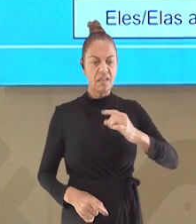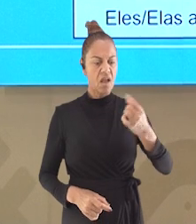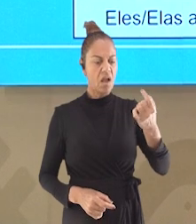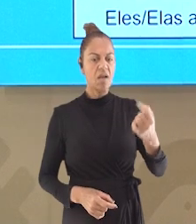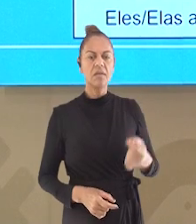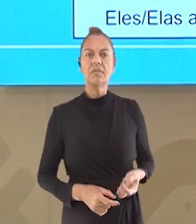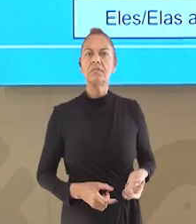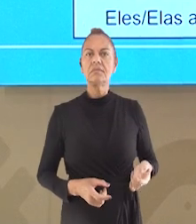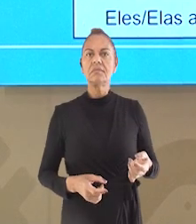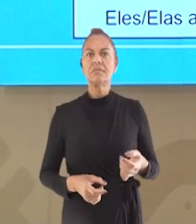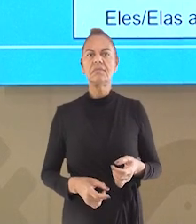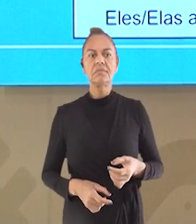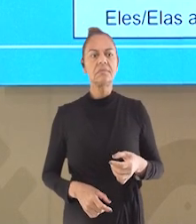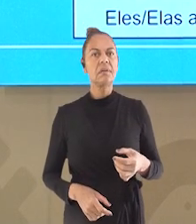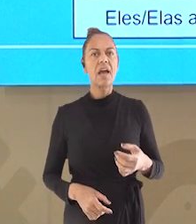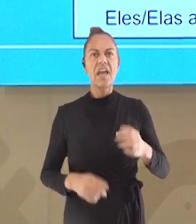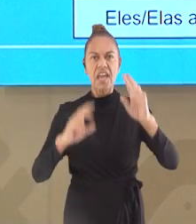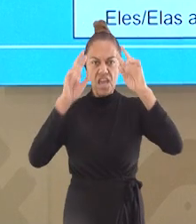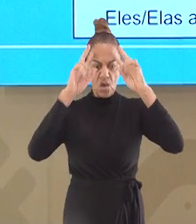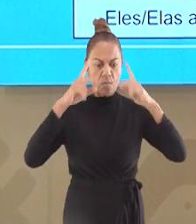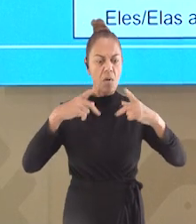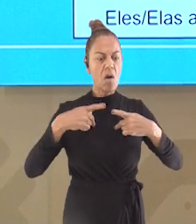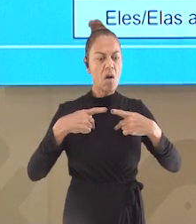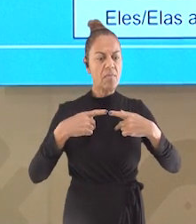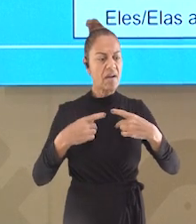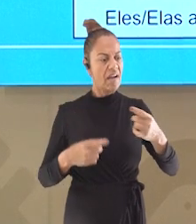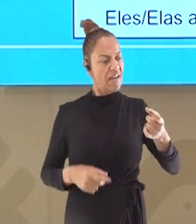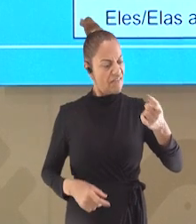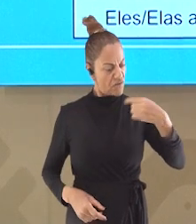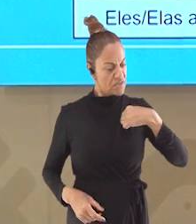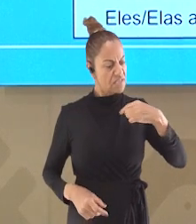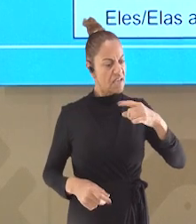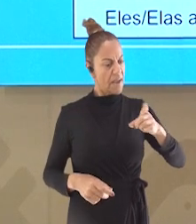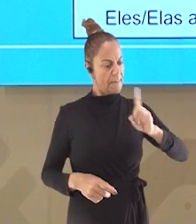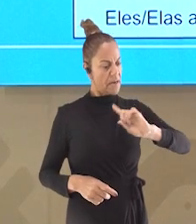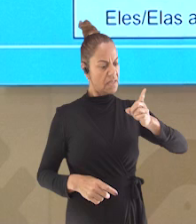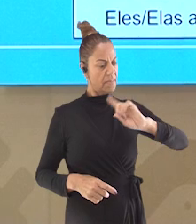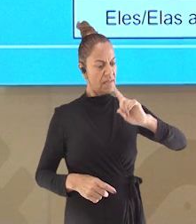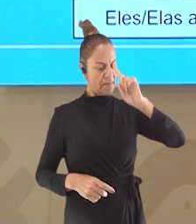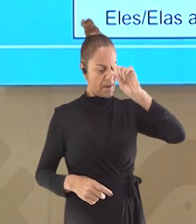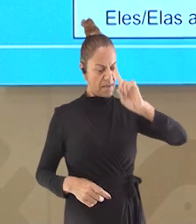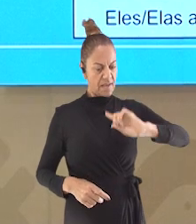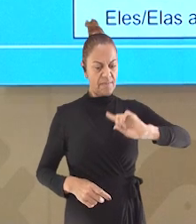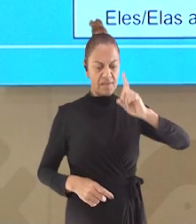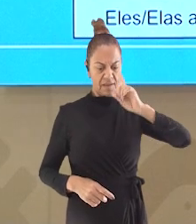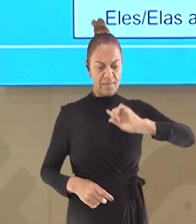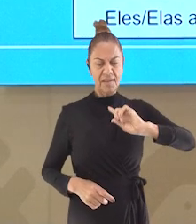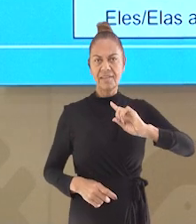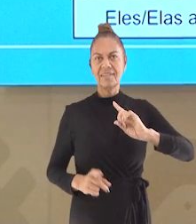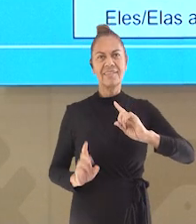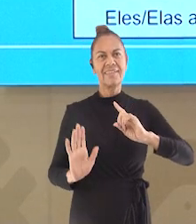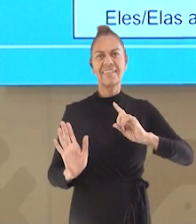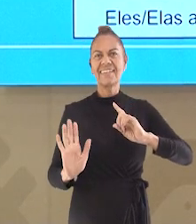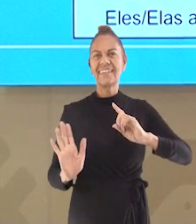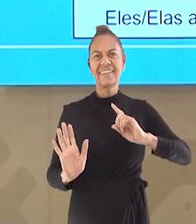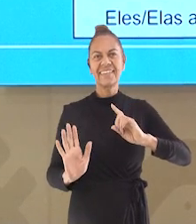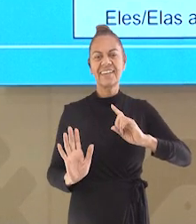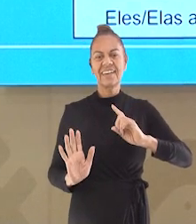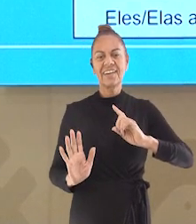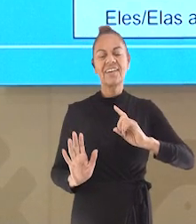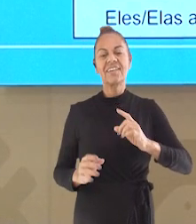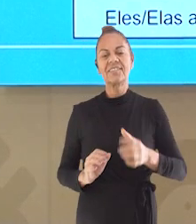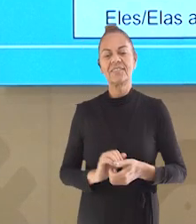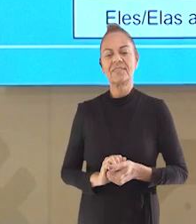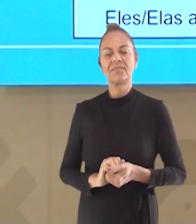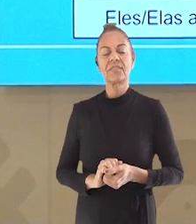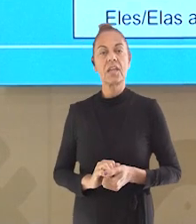dar uma ordem para mim mesma. Eu não posso virar para mim e falar assim. Fernanda, vá trabalhar. Ou Fernanda, faça essa tarefa.